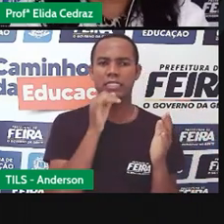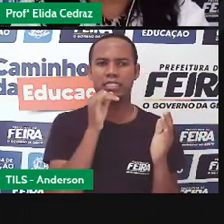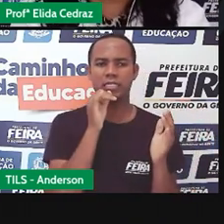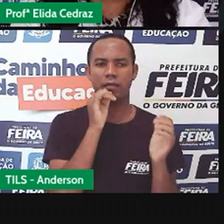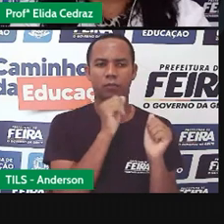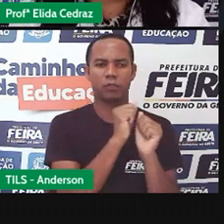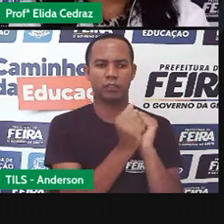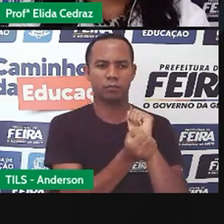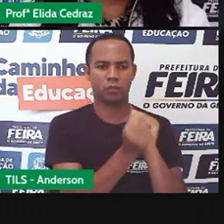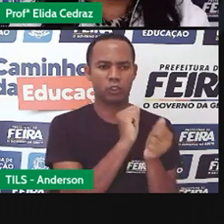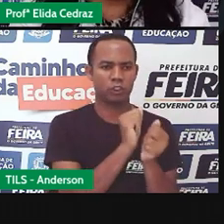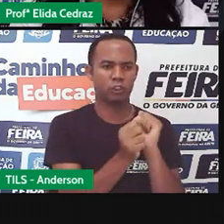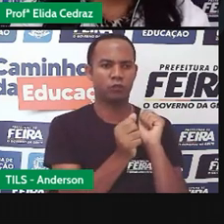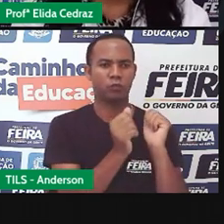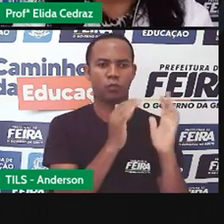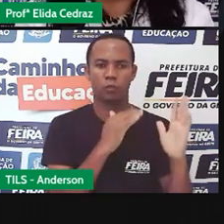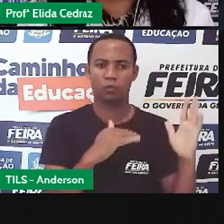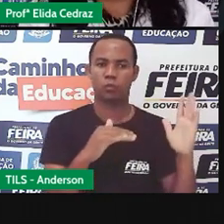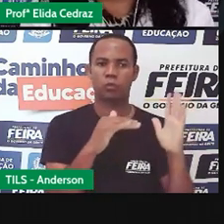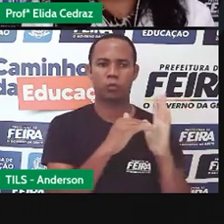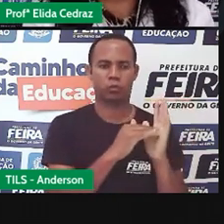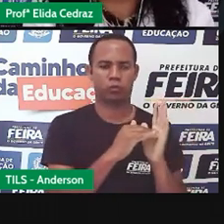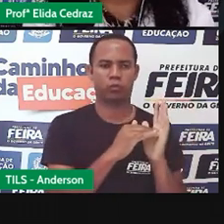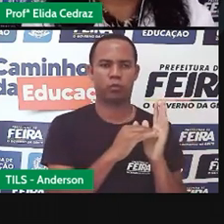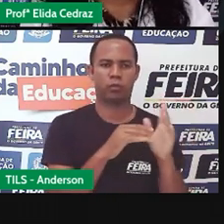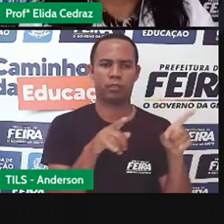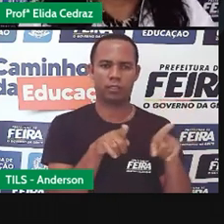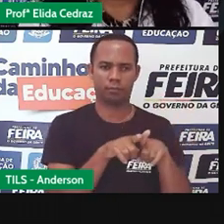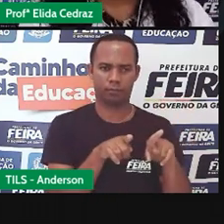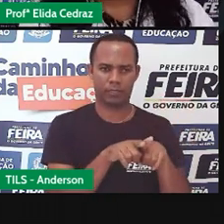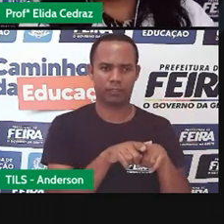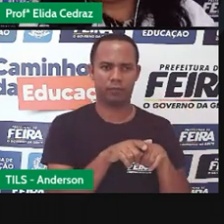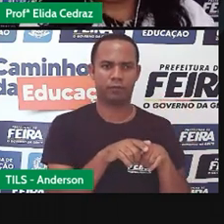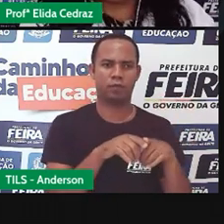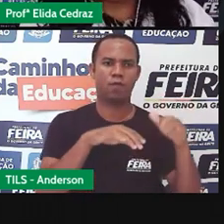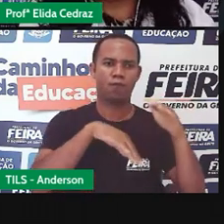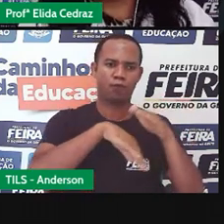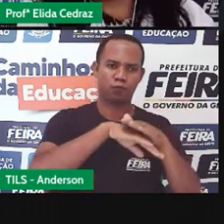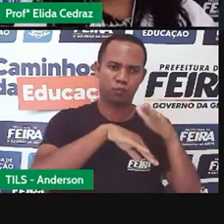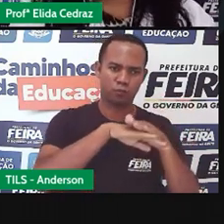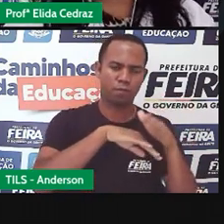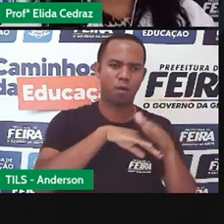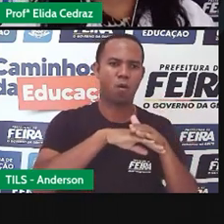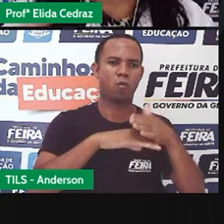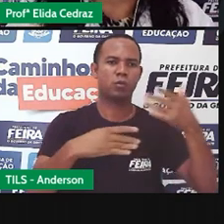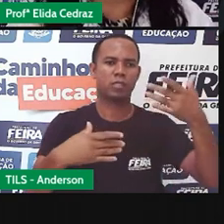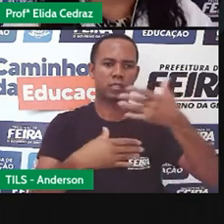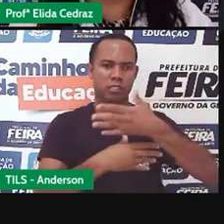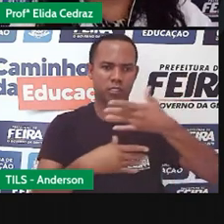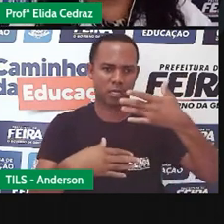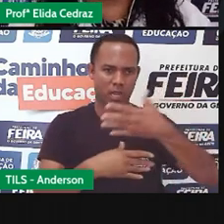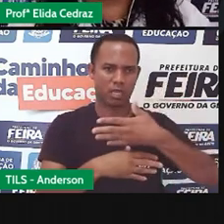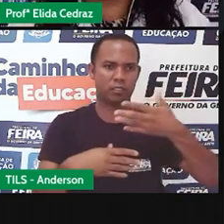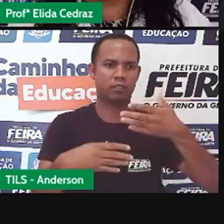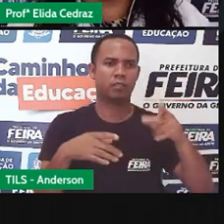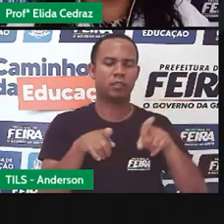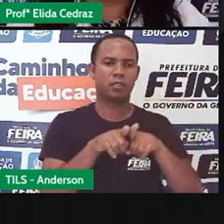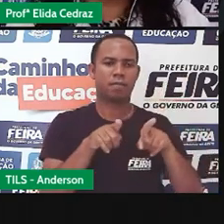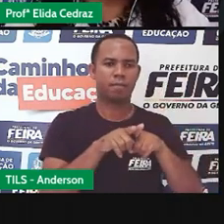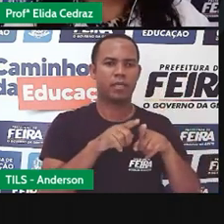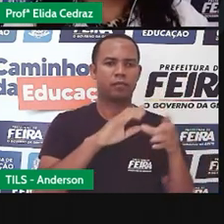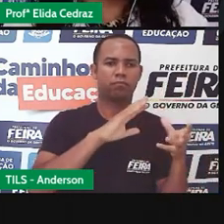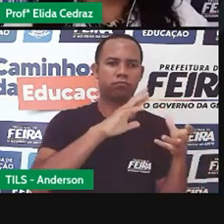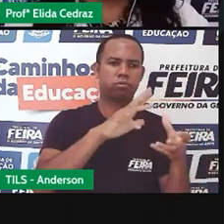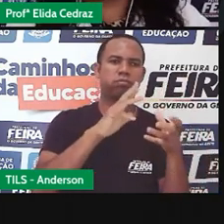onde aborda tudo dos esportes. Desde o futebol da cidade até o futebol internacional.